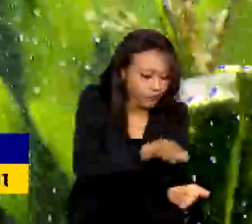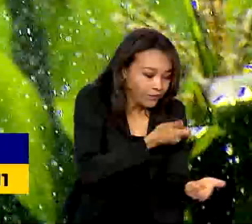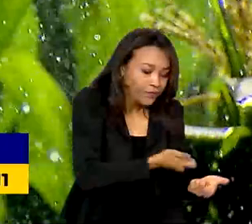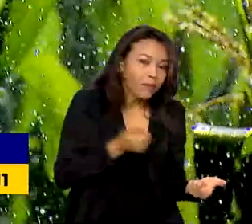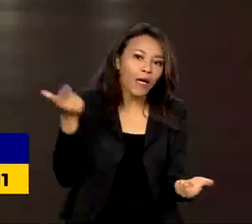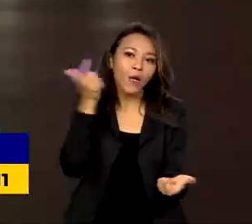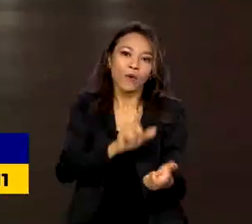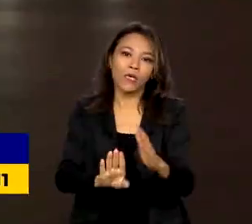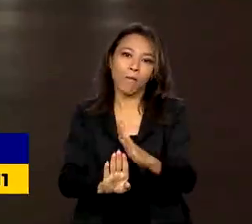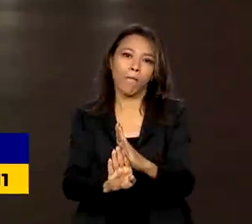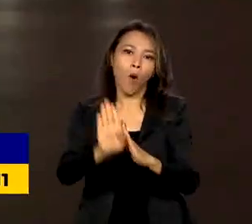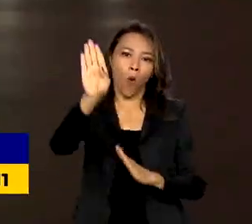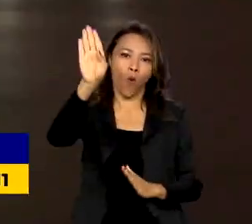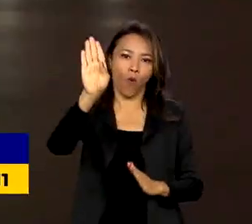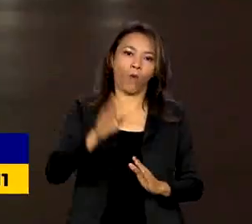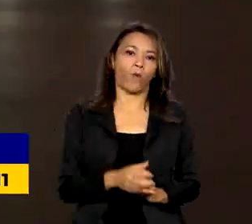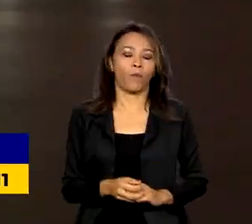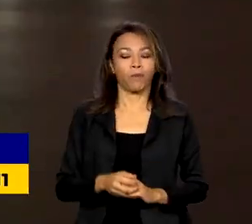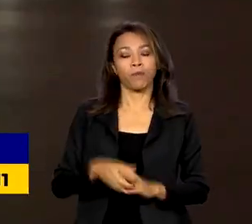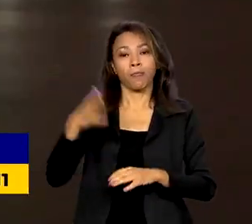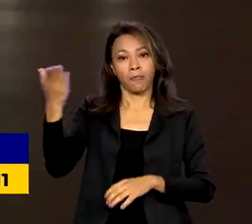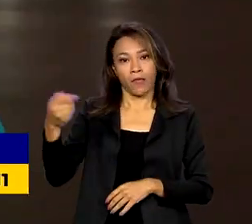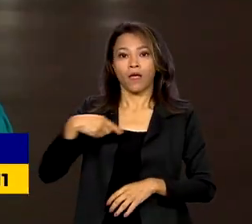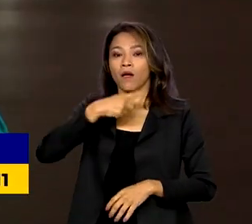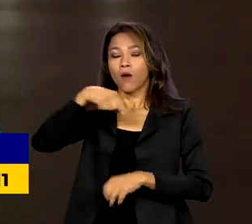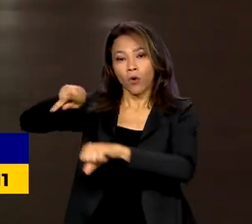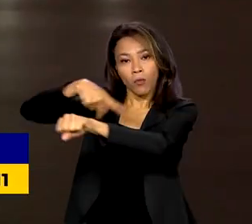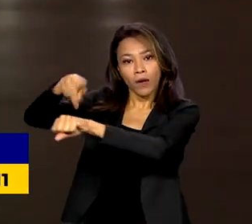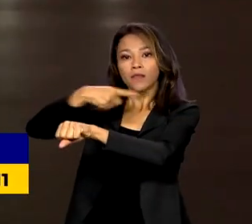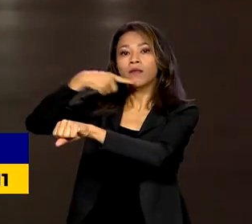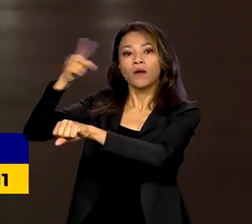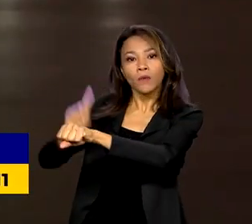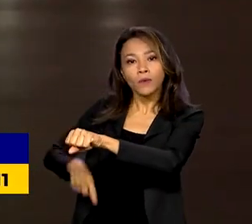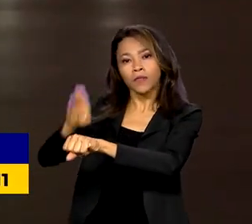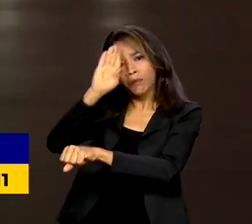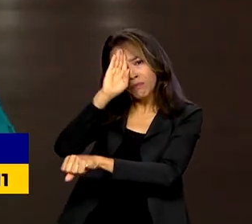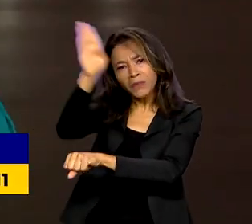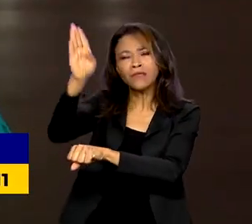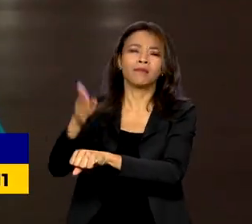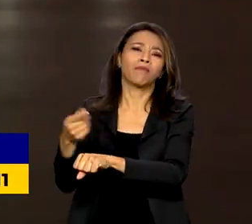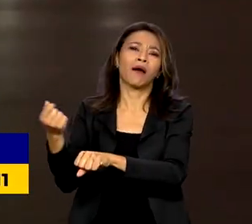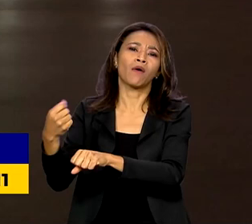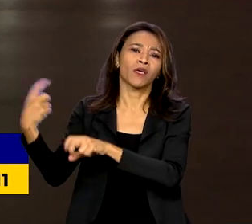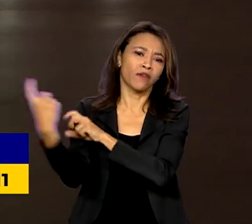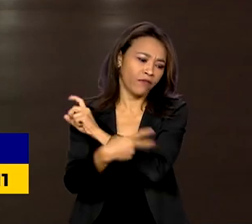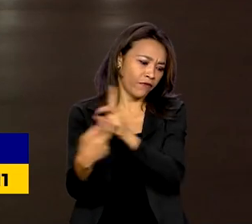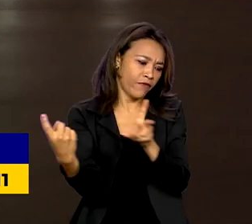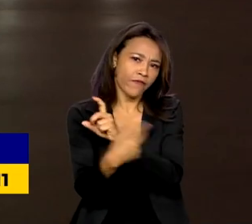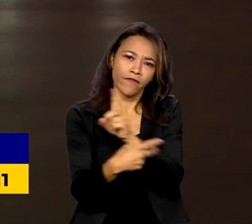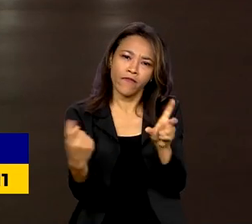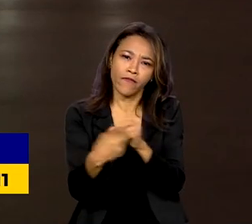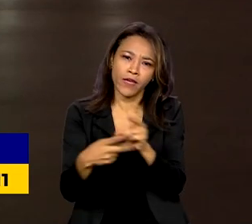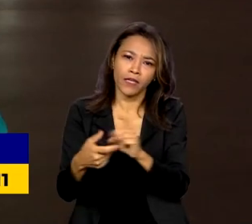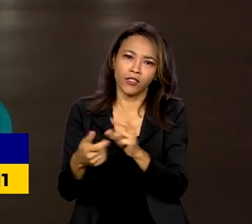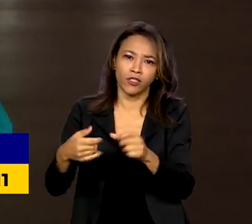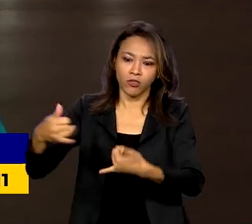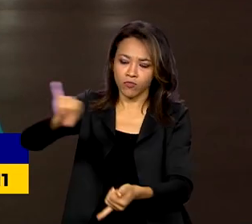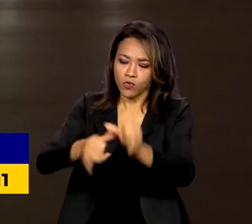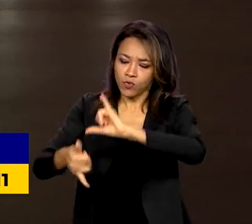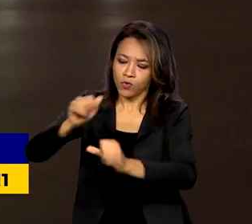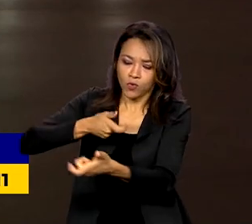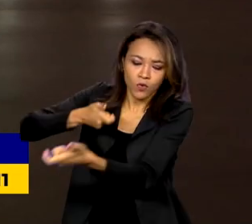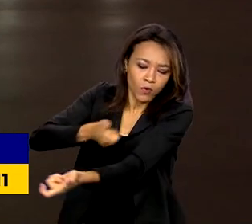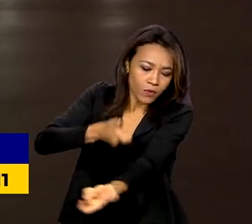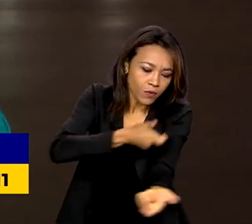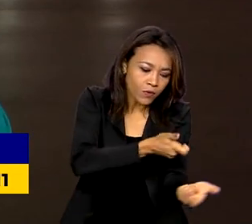recordes. A Rússia é o principal exportador de fertilizantes para o Brasil. E desde o início da guerra na Ucrânia, o produto